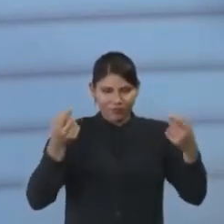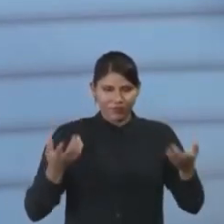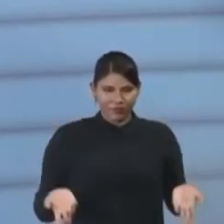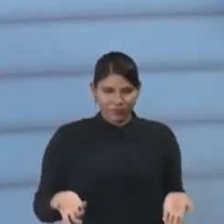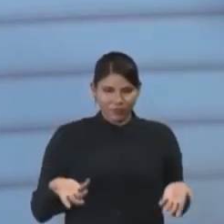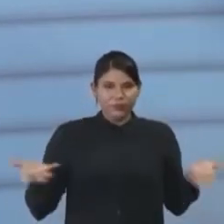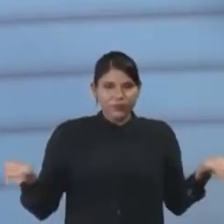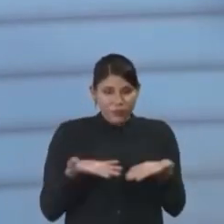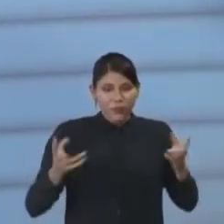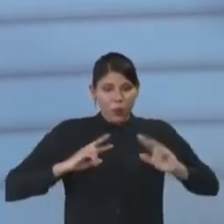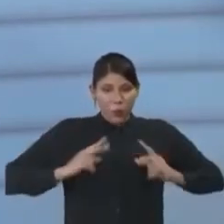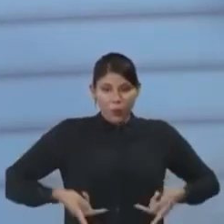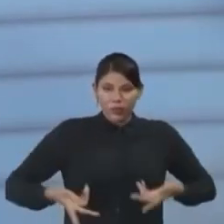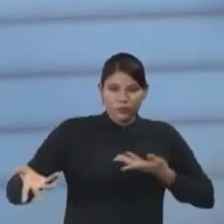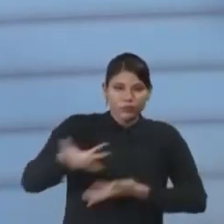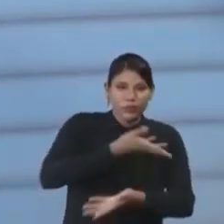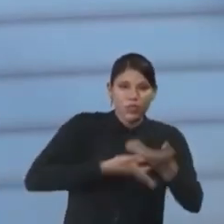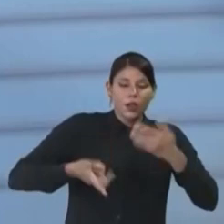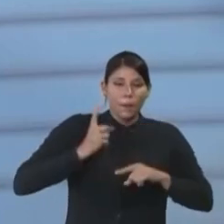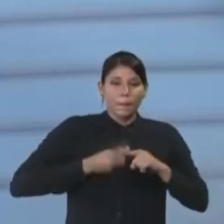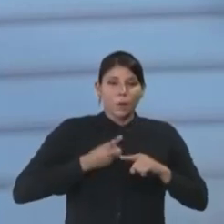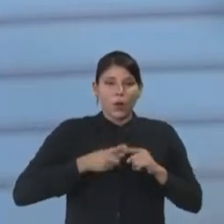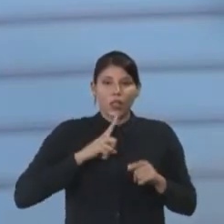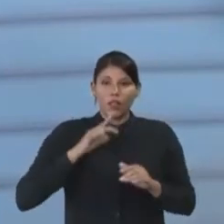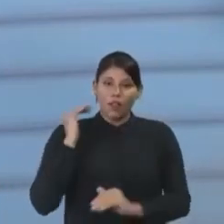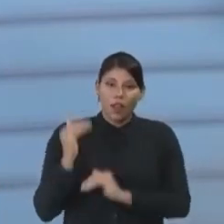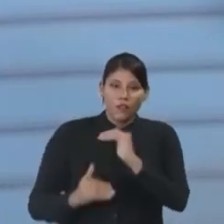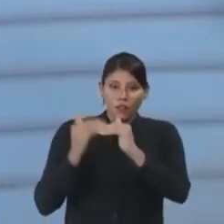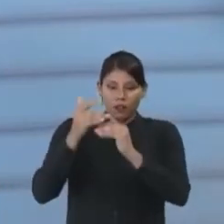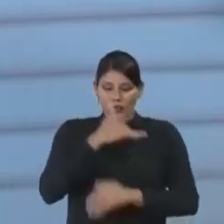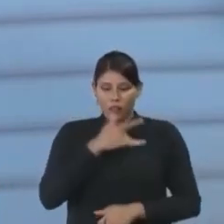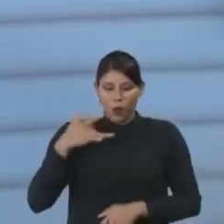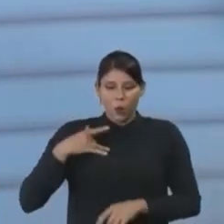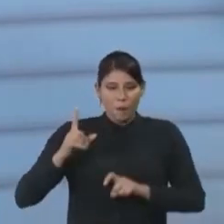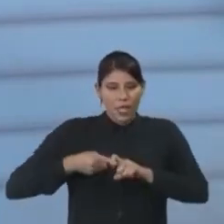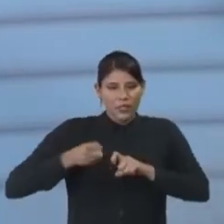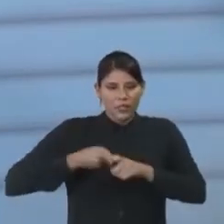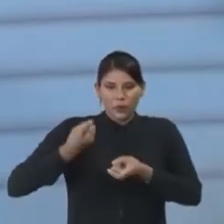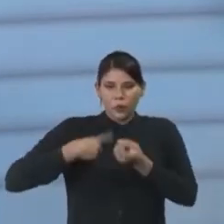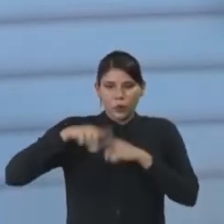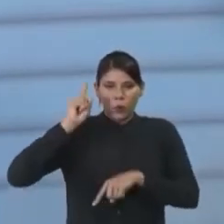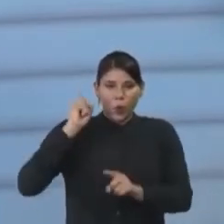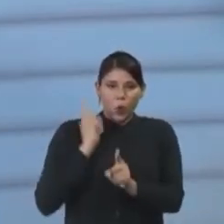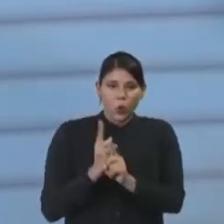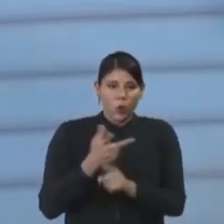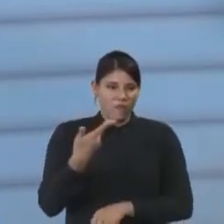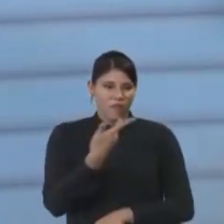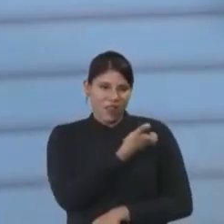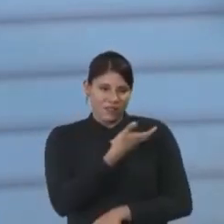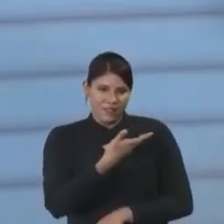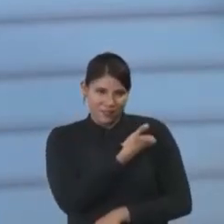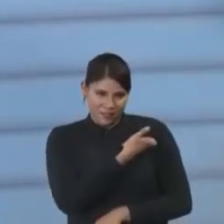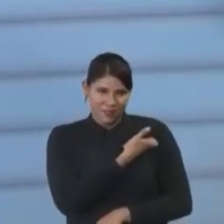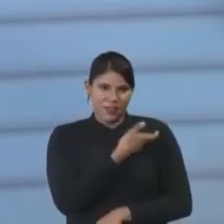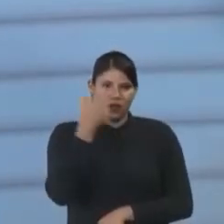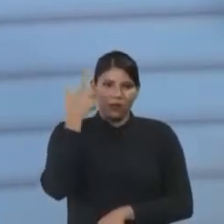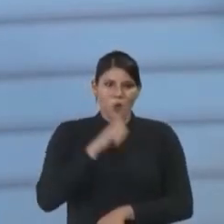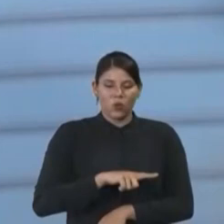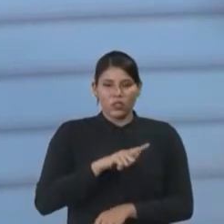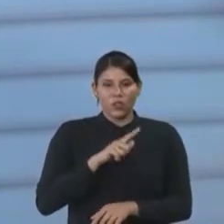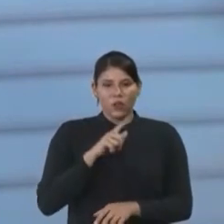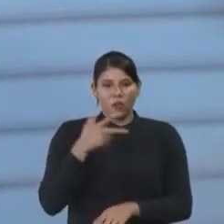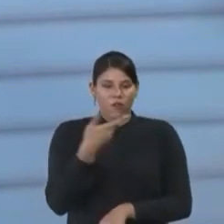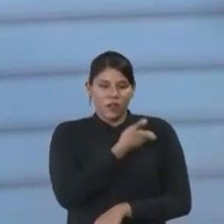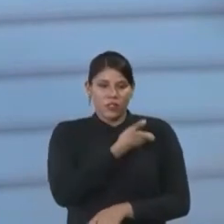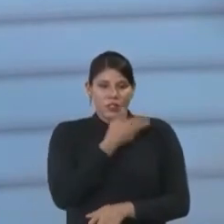entre si, porque nós tivemos um avanço numa área que é a saúde, que foi a medicina, e que descobriu vacinar A, B, C e D.